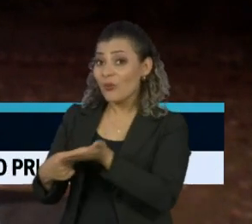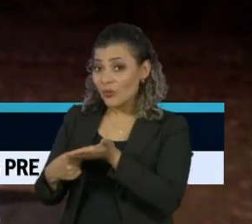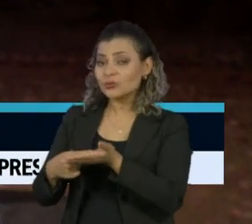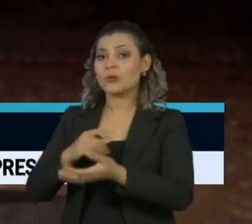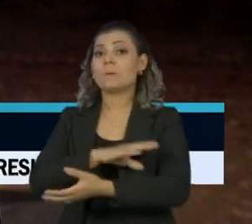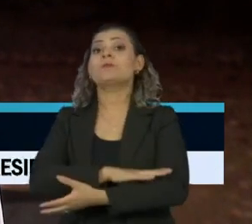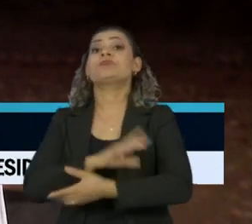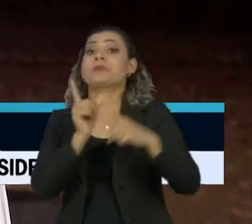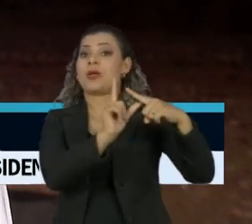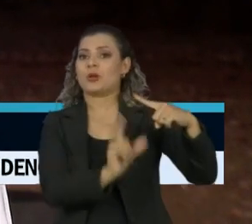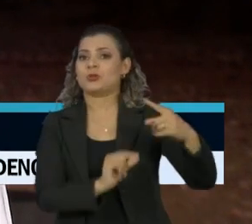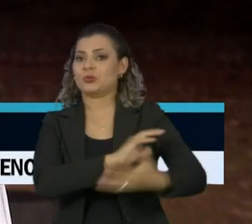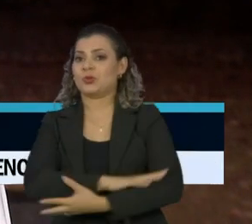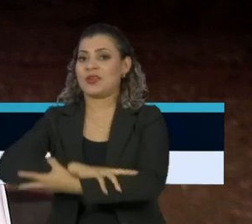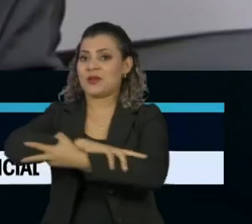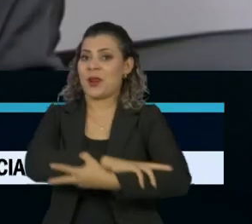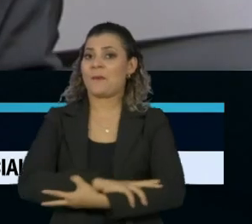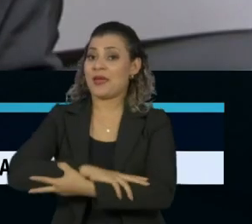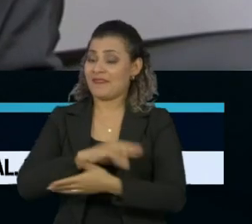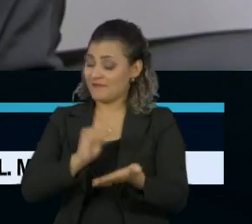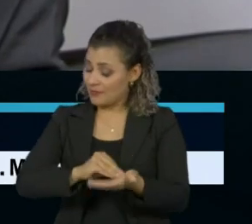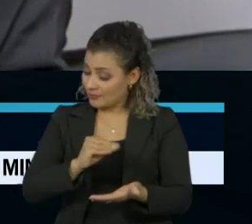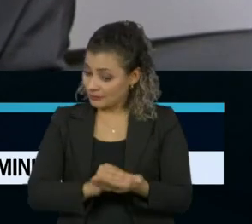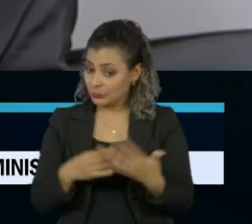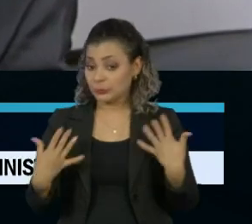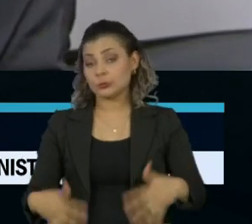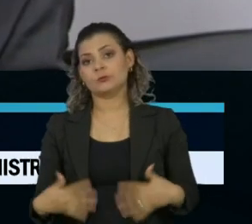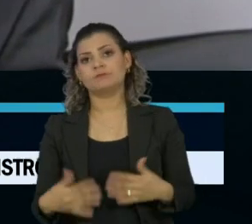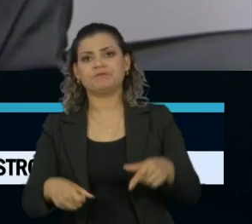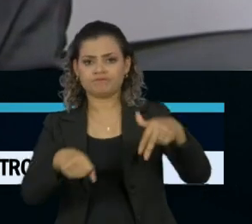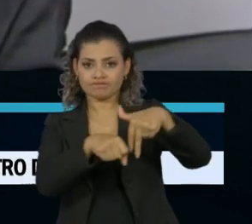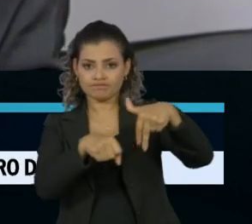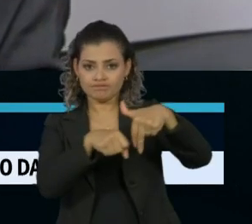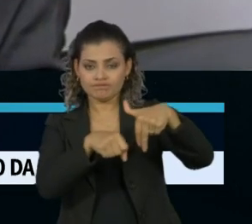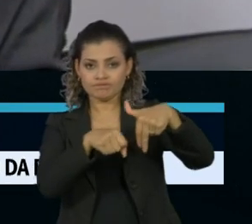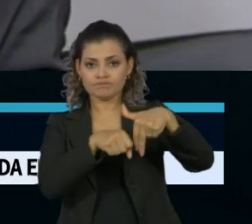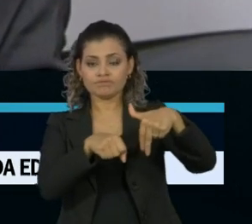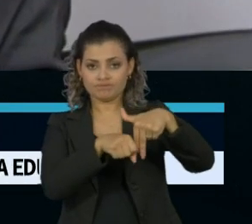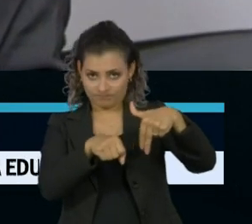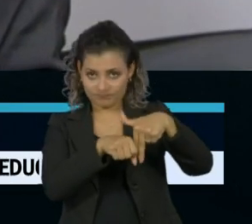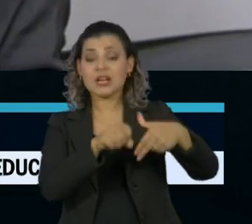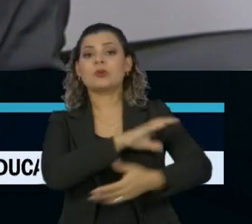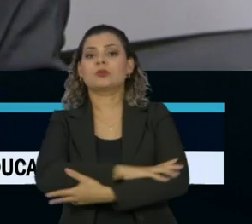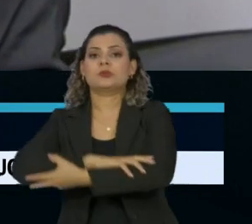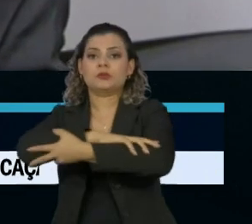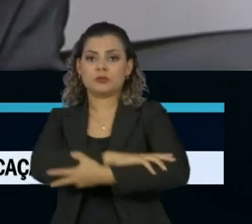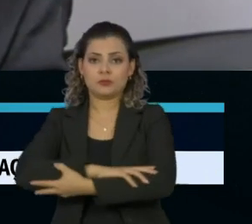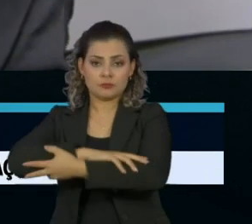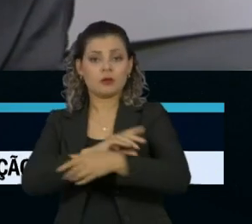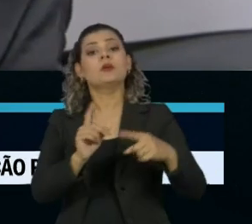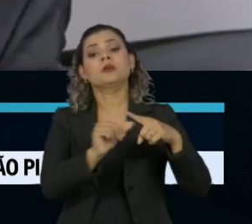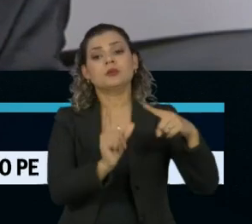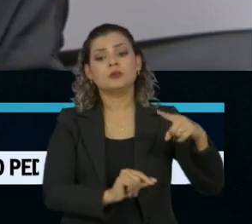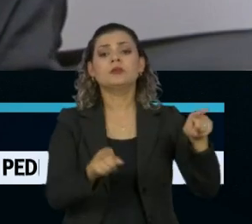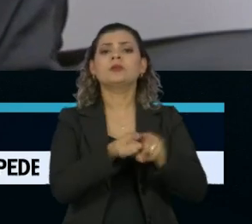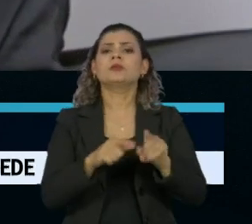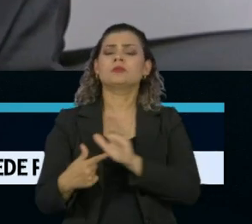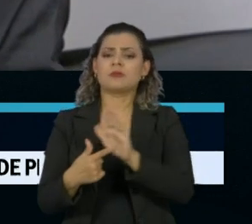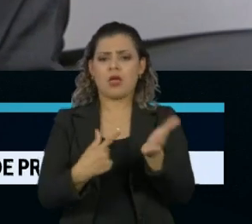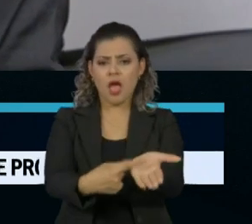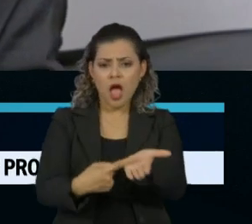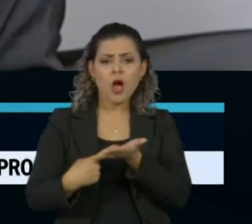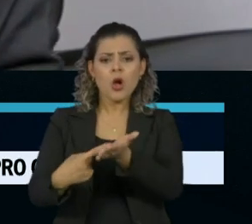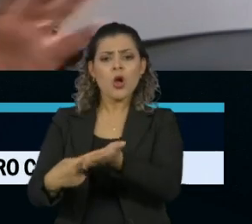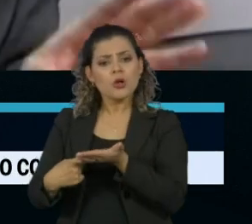Mercosul e a União Europeia. O embaixador da União Europeia no Brasil, Inácio Ibanhês, disse que a ratificação do acordo pode